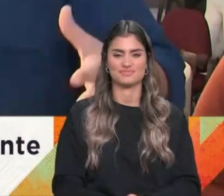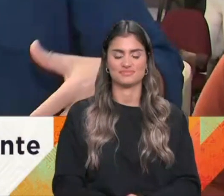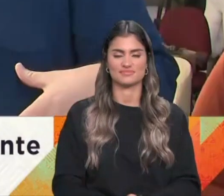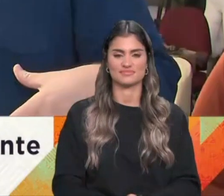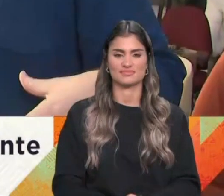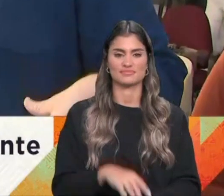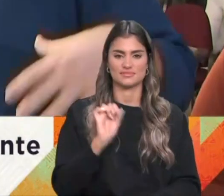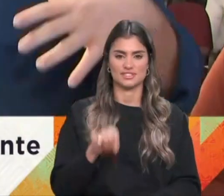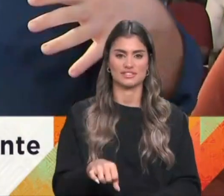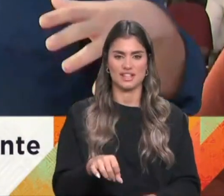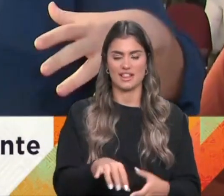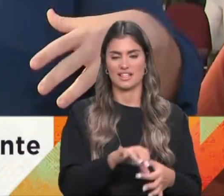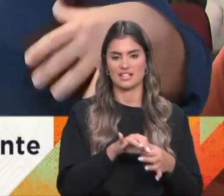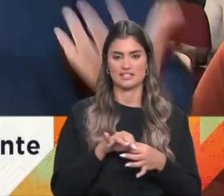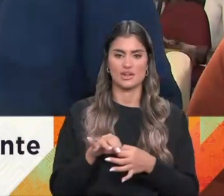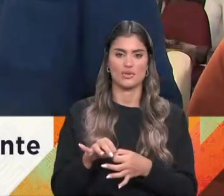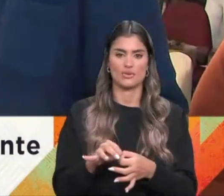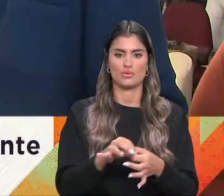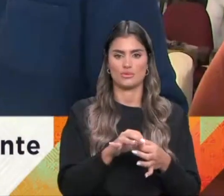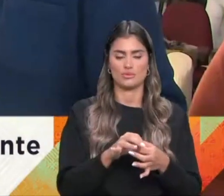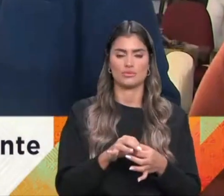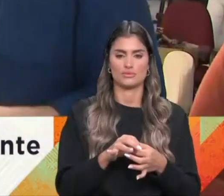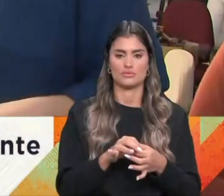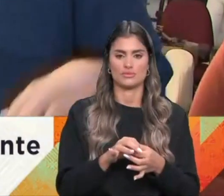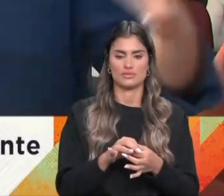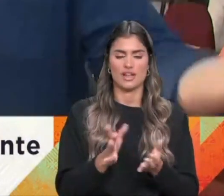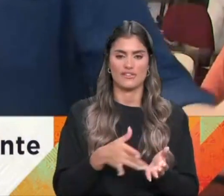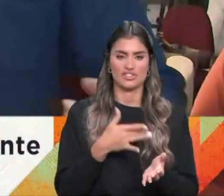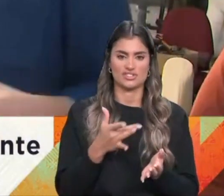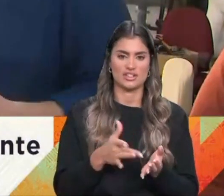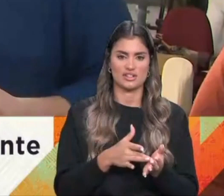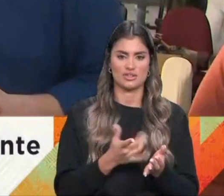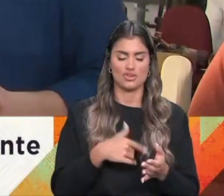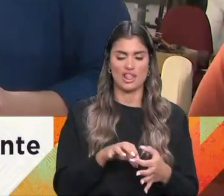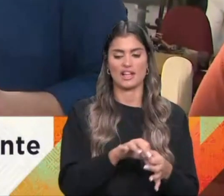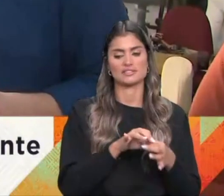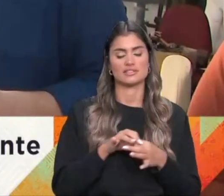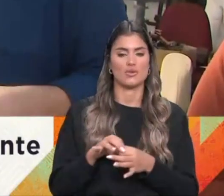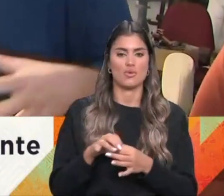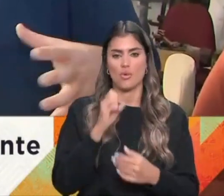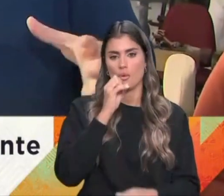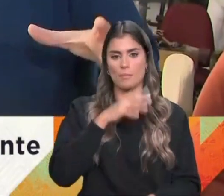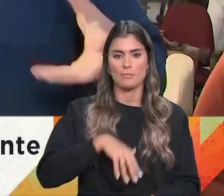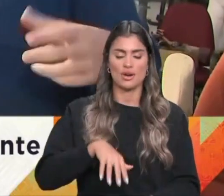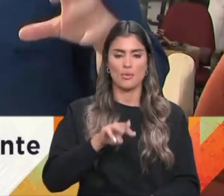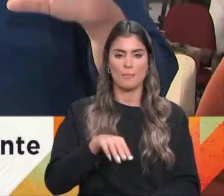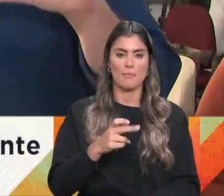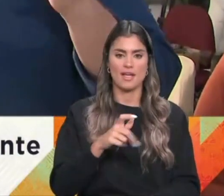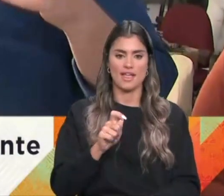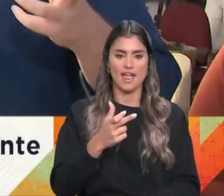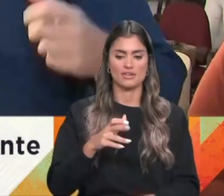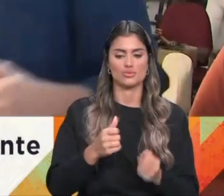existe toda essa ligação também com a revista que existe e que nós temos a ligação com o Parque Meier e toda essa zona